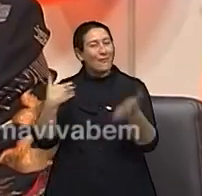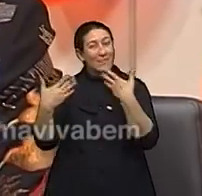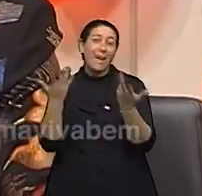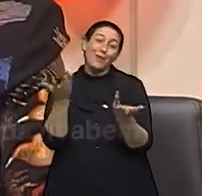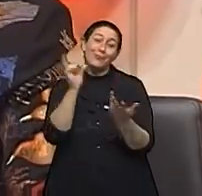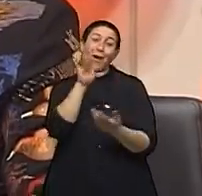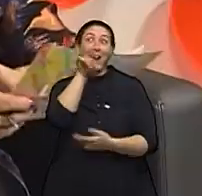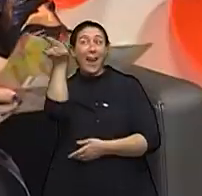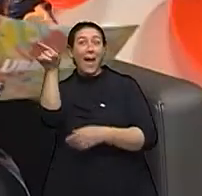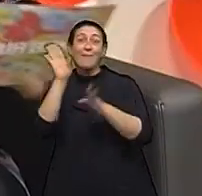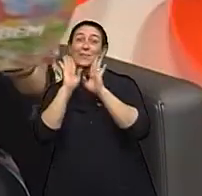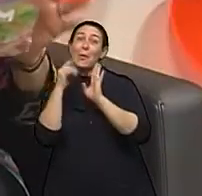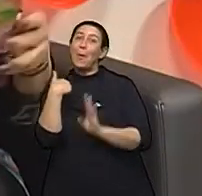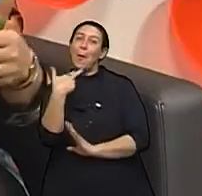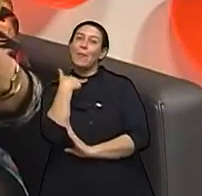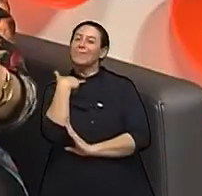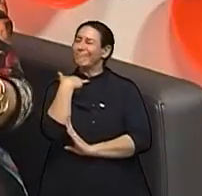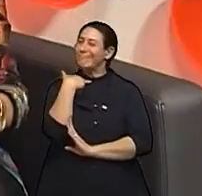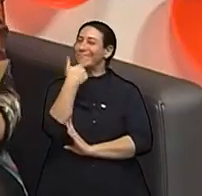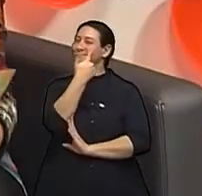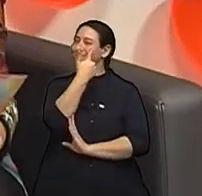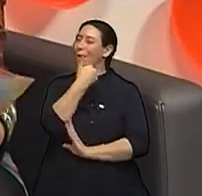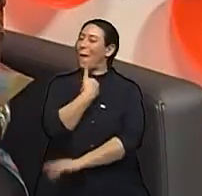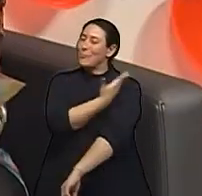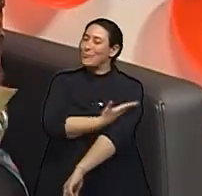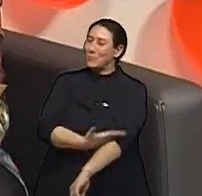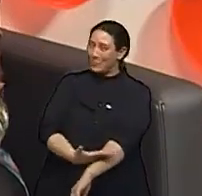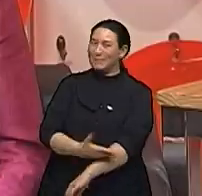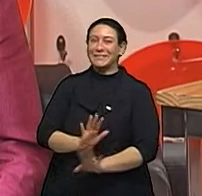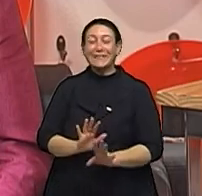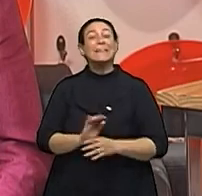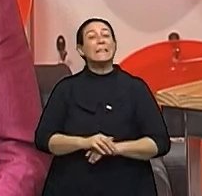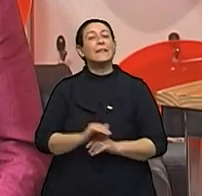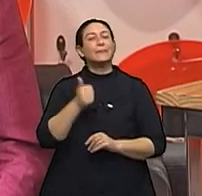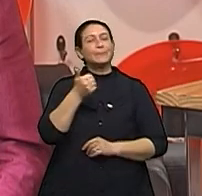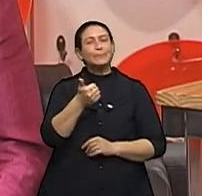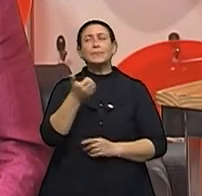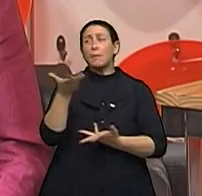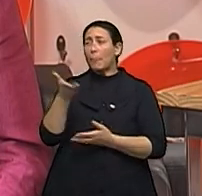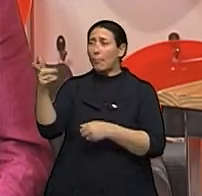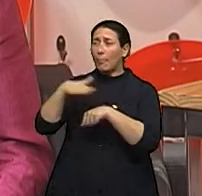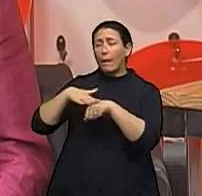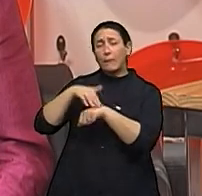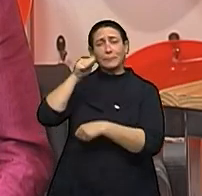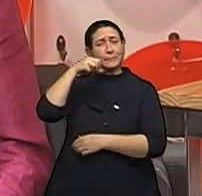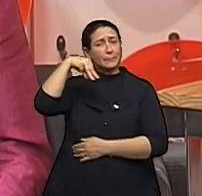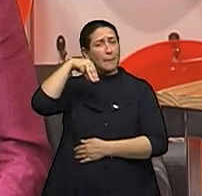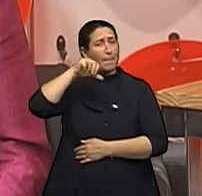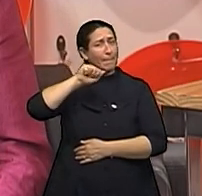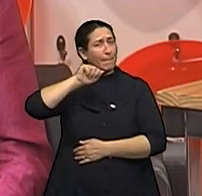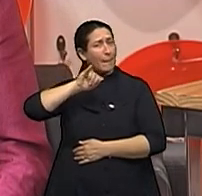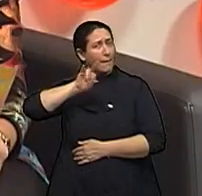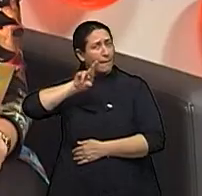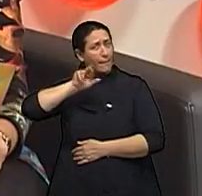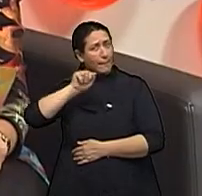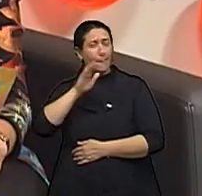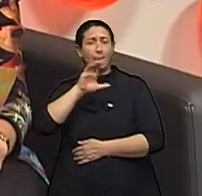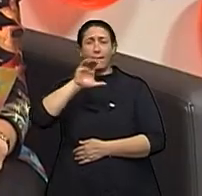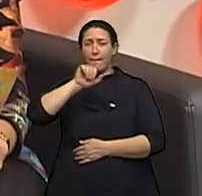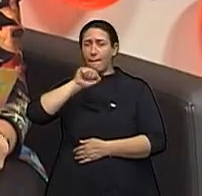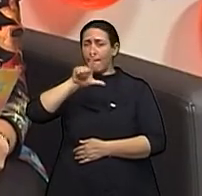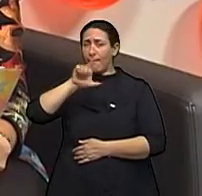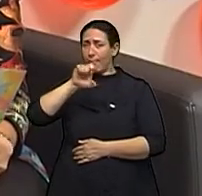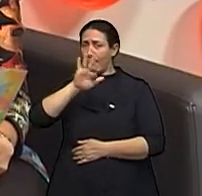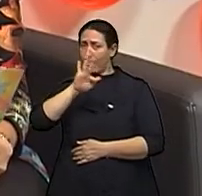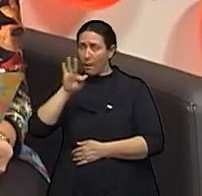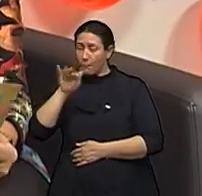aqui no programa, né? Nós continuamos a nossa conversa aqui com a doutora Mayra Kaleff sobre câncer de mama. Doutora Mayra